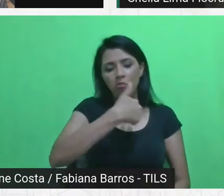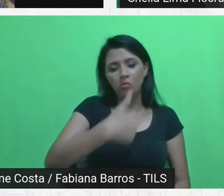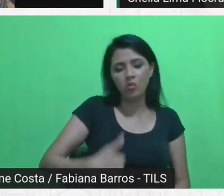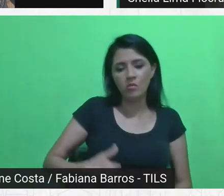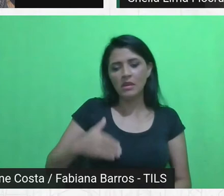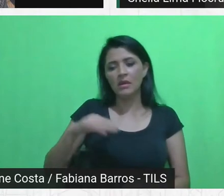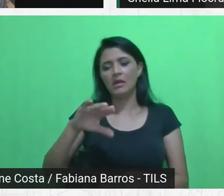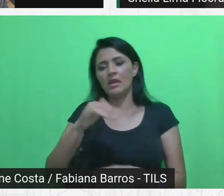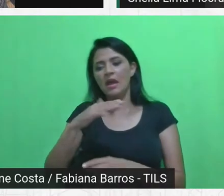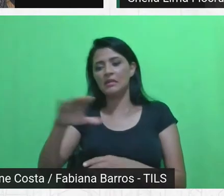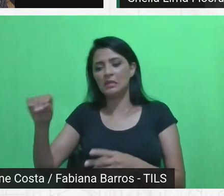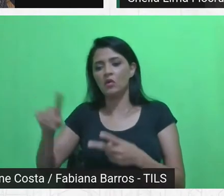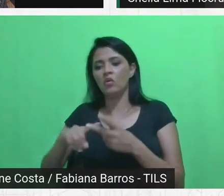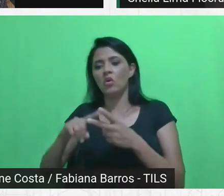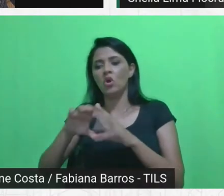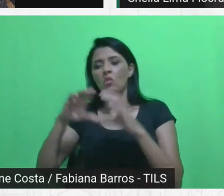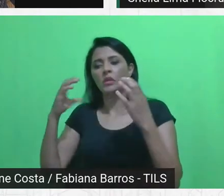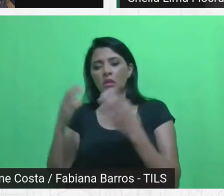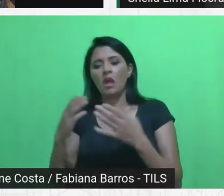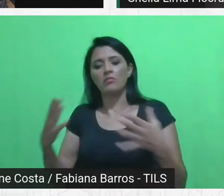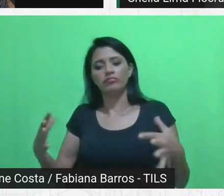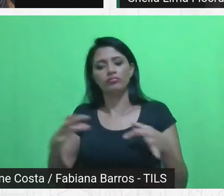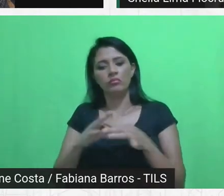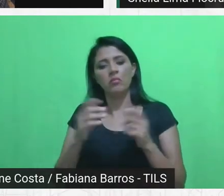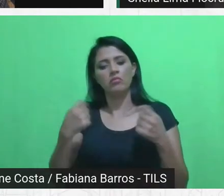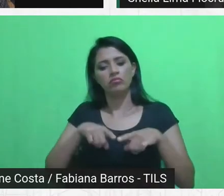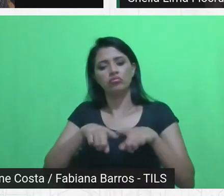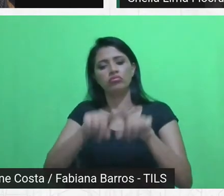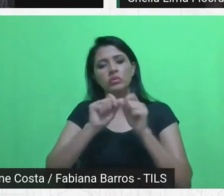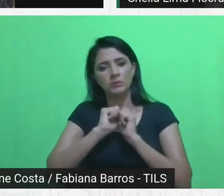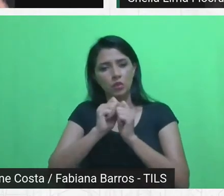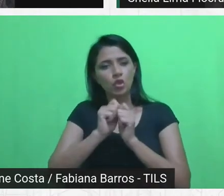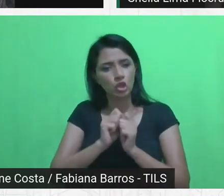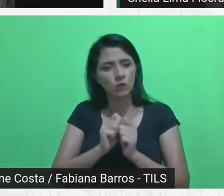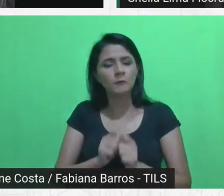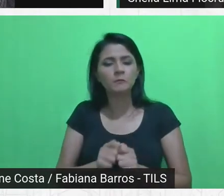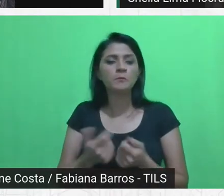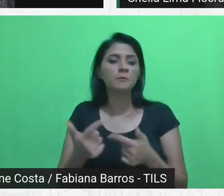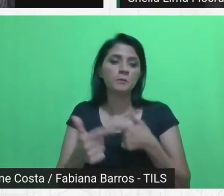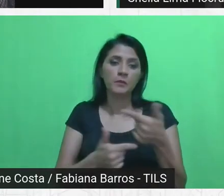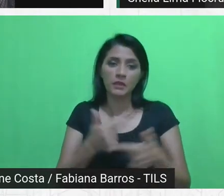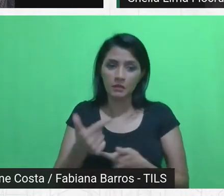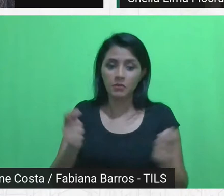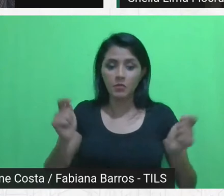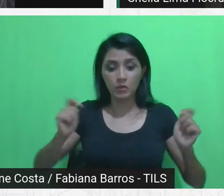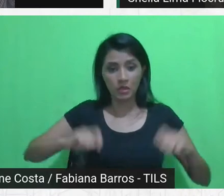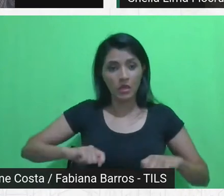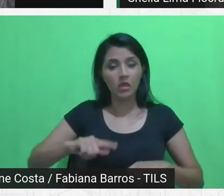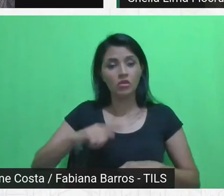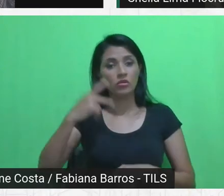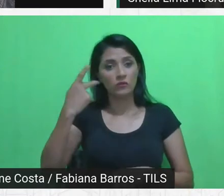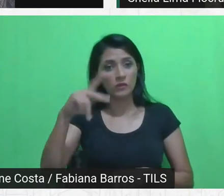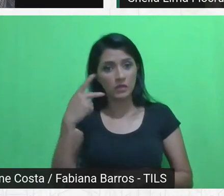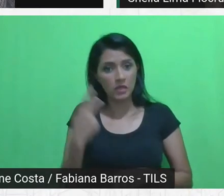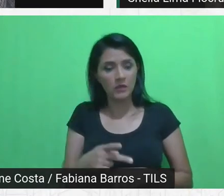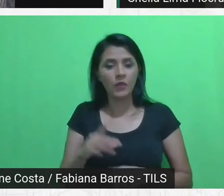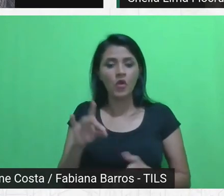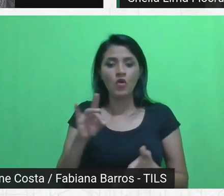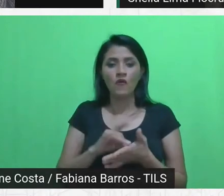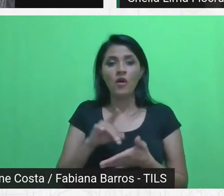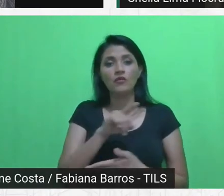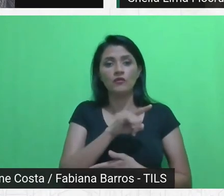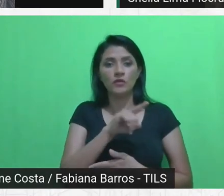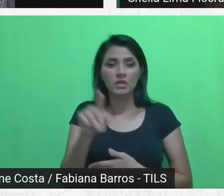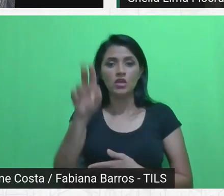articulações associadas numa mesma direção. É um trabalho muito potente. O fato de vocês usarem a